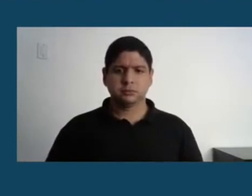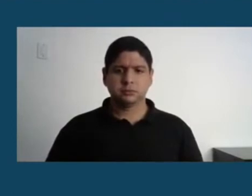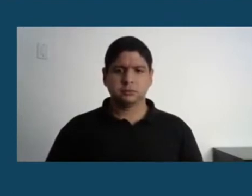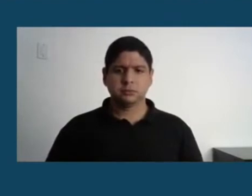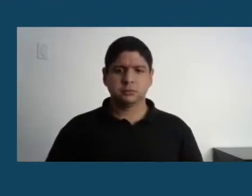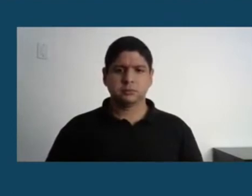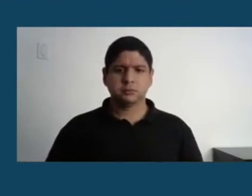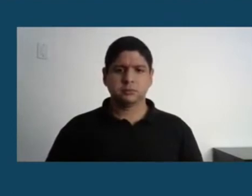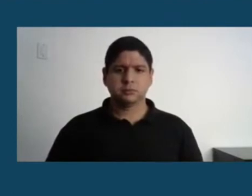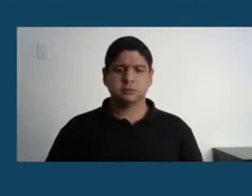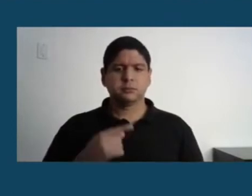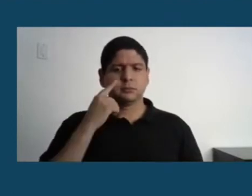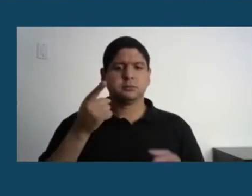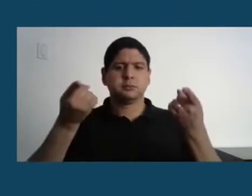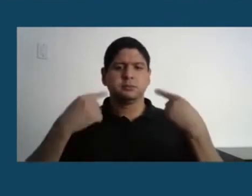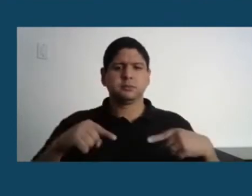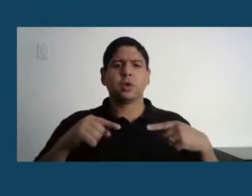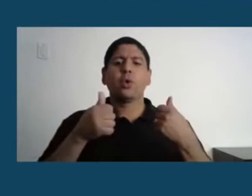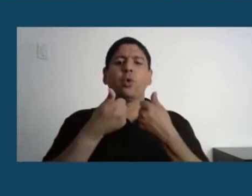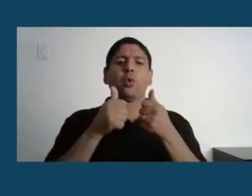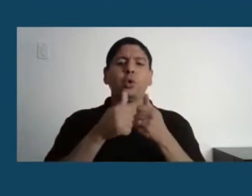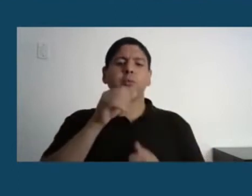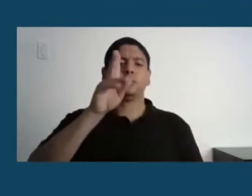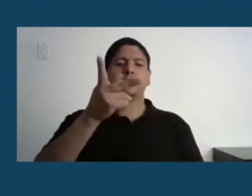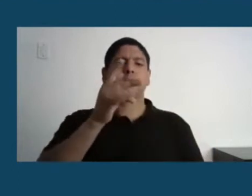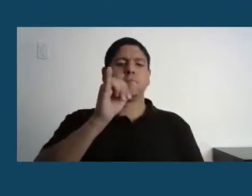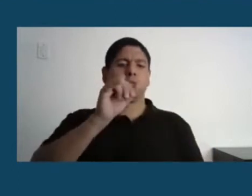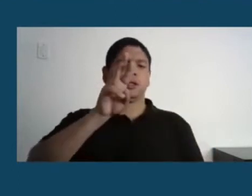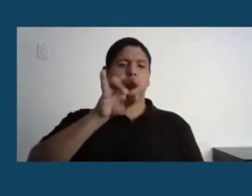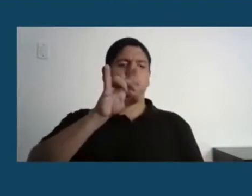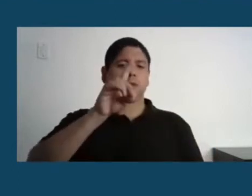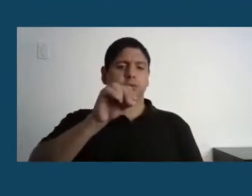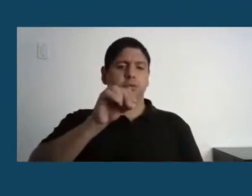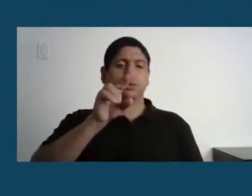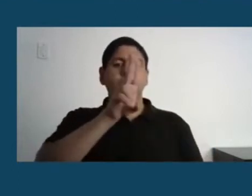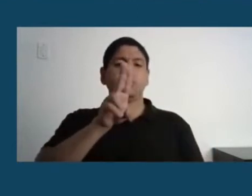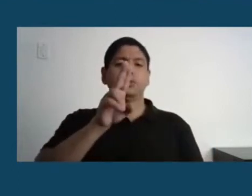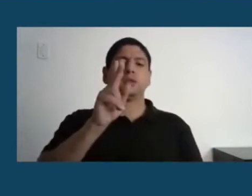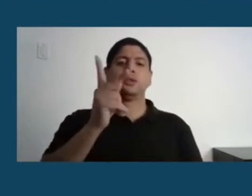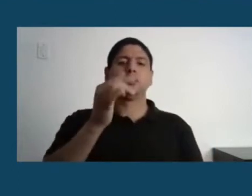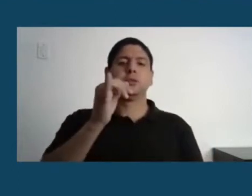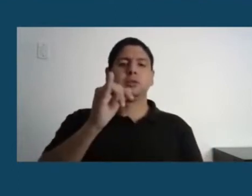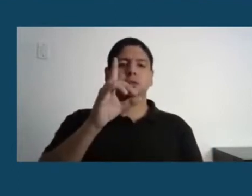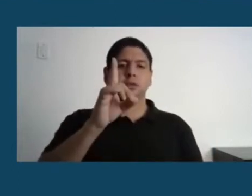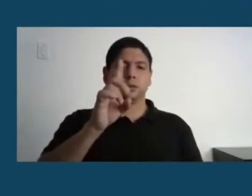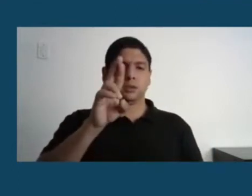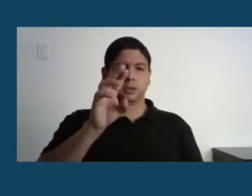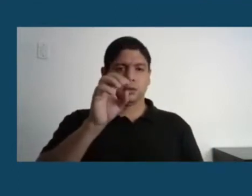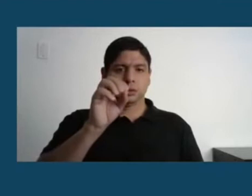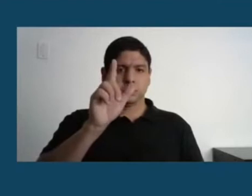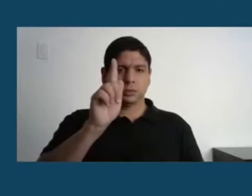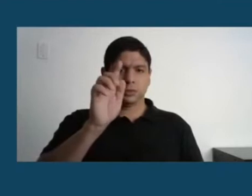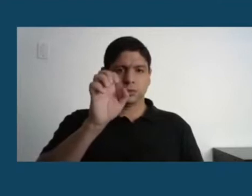Vejam aqui um ônibus híbrido, já movido a hidrogênio, há vários grupos trabalhando com hidrogênio verde, eu